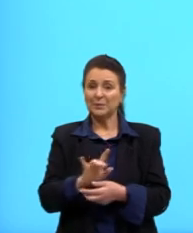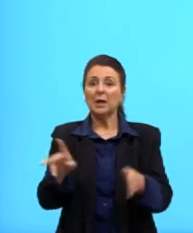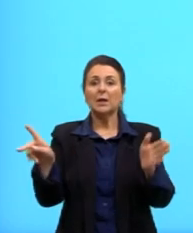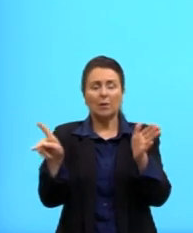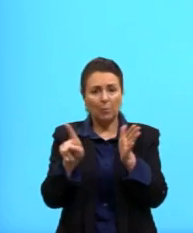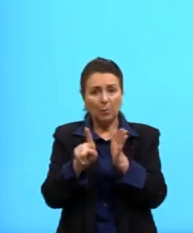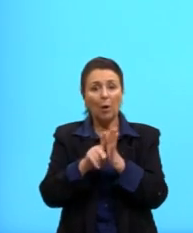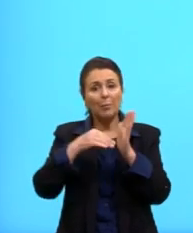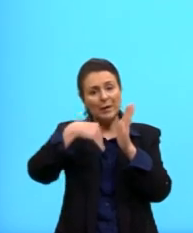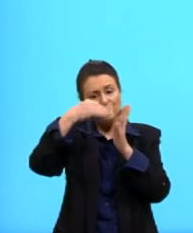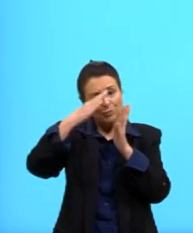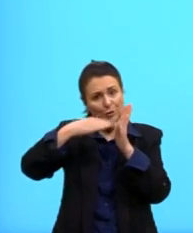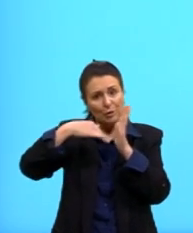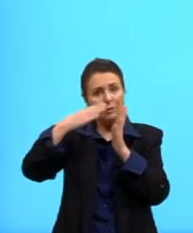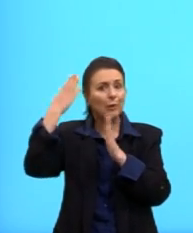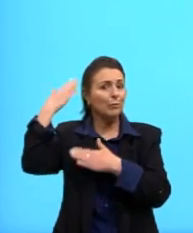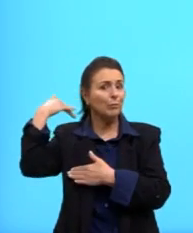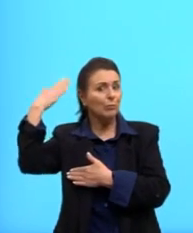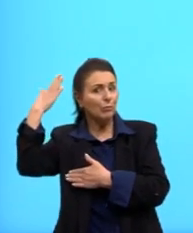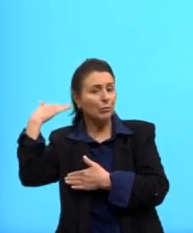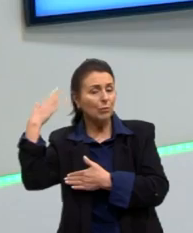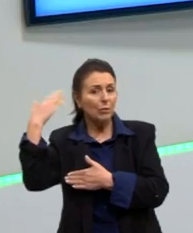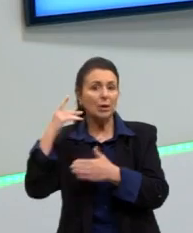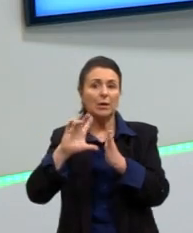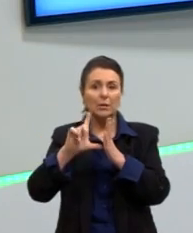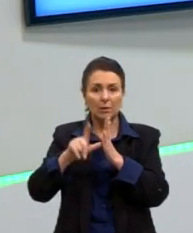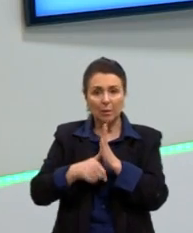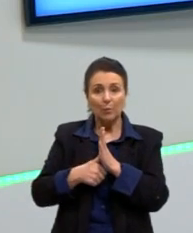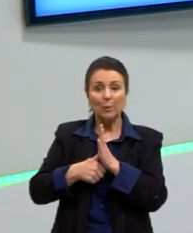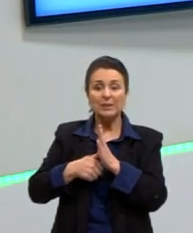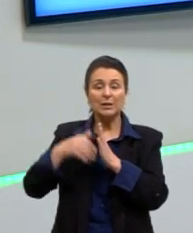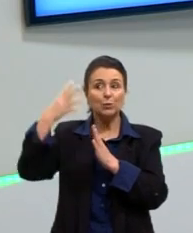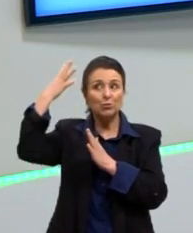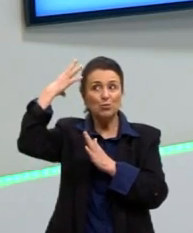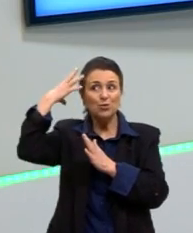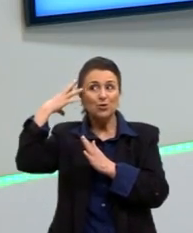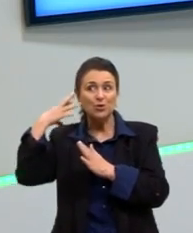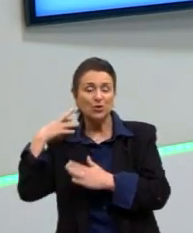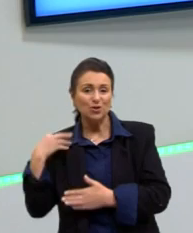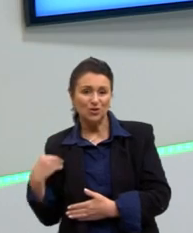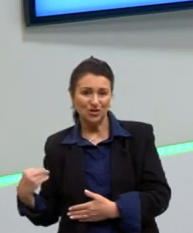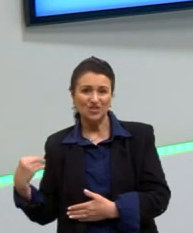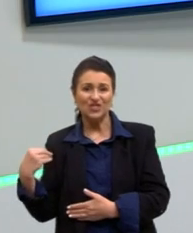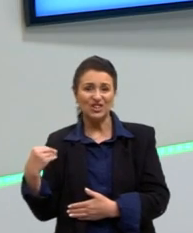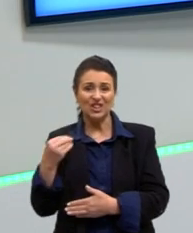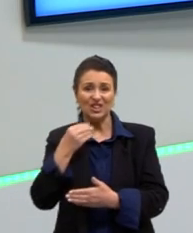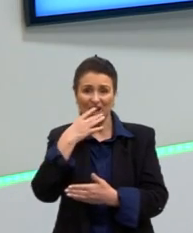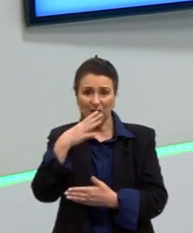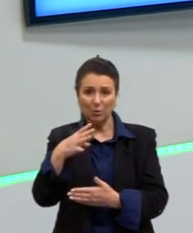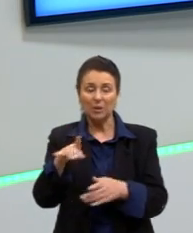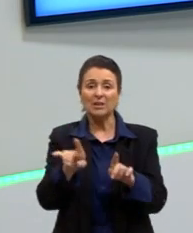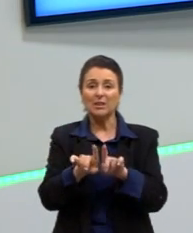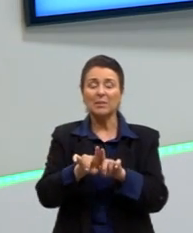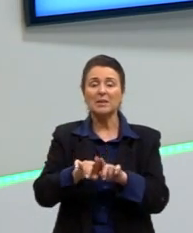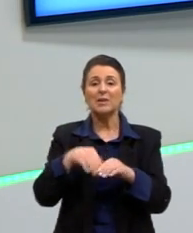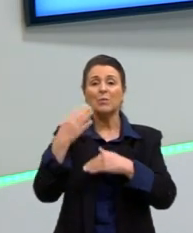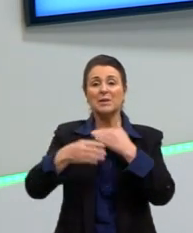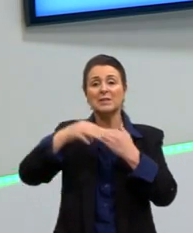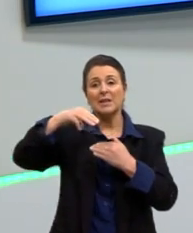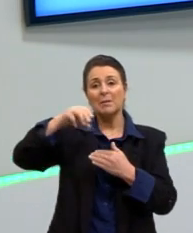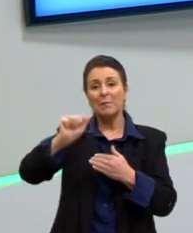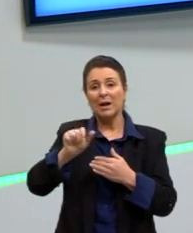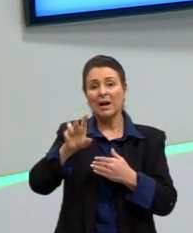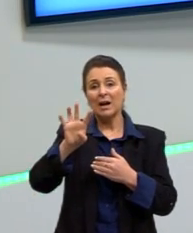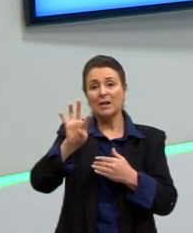tintura do cabelo, logo após a descoloração, é feito, então, o processo de matização que se